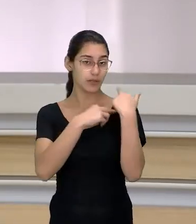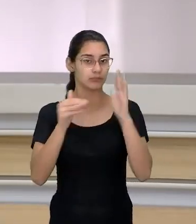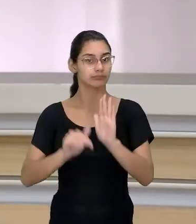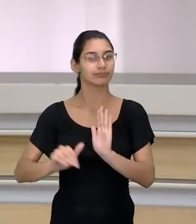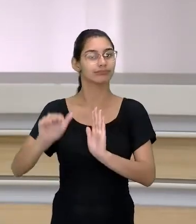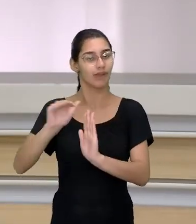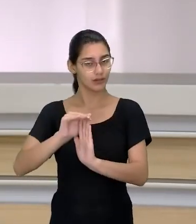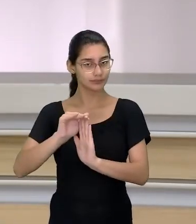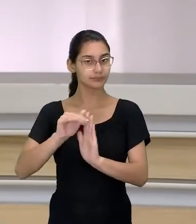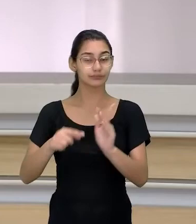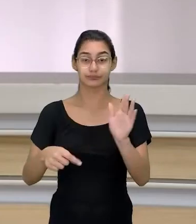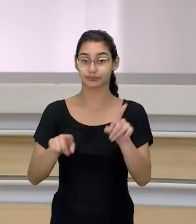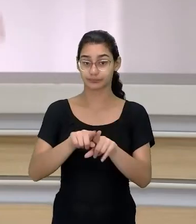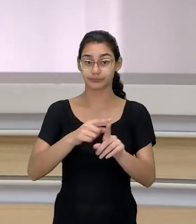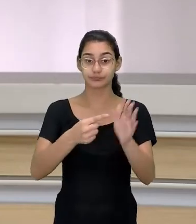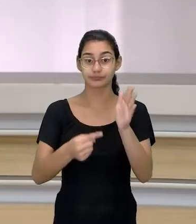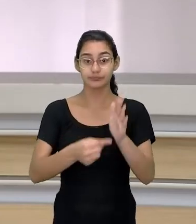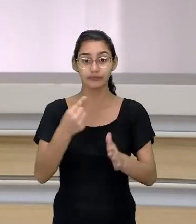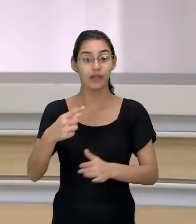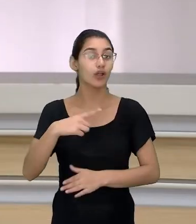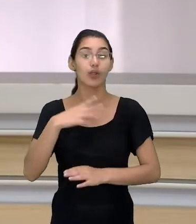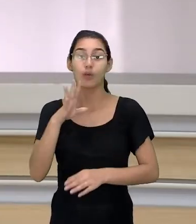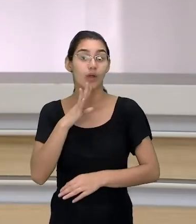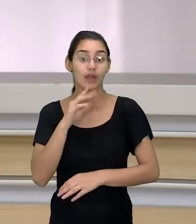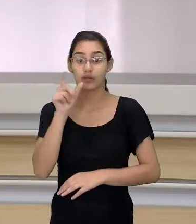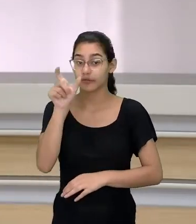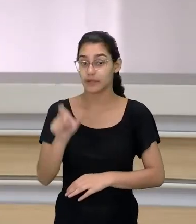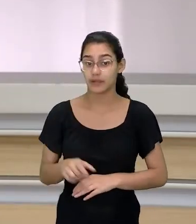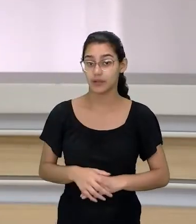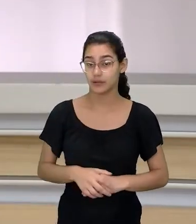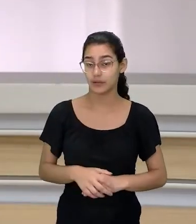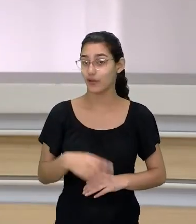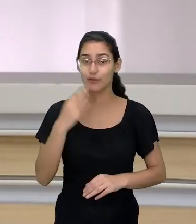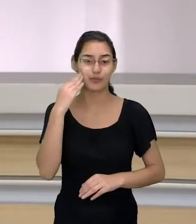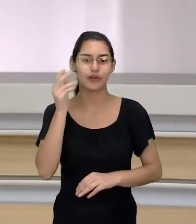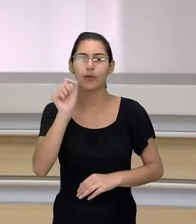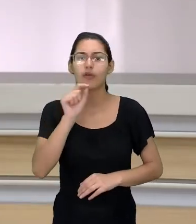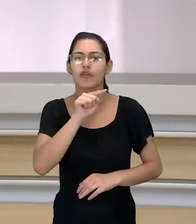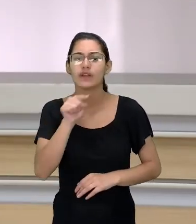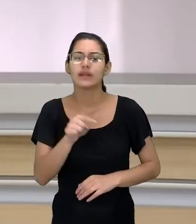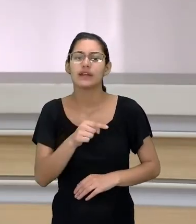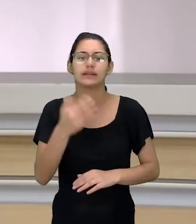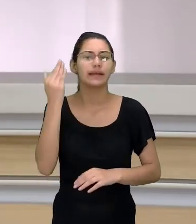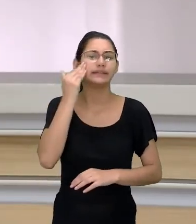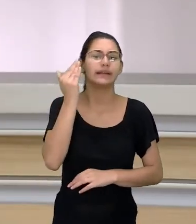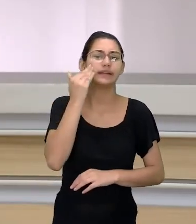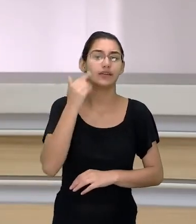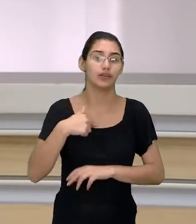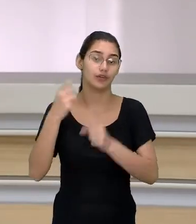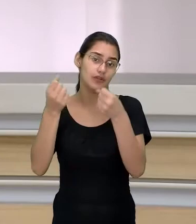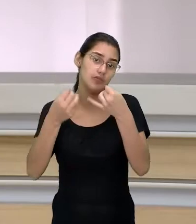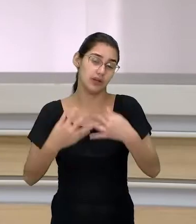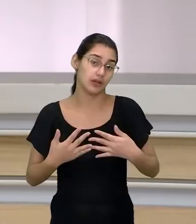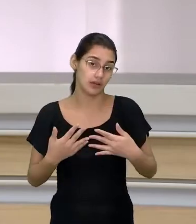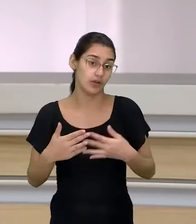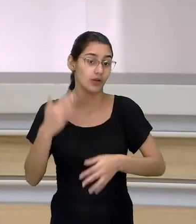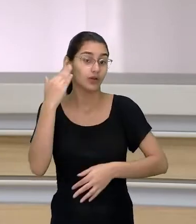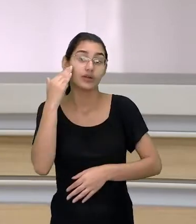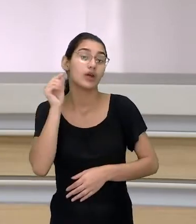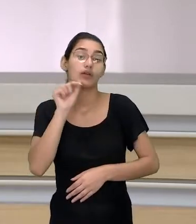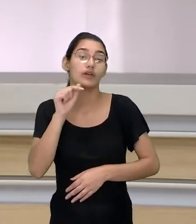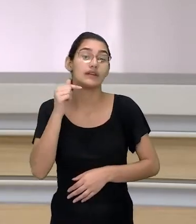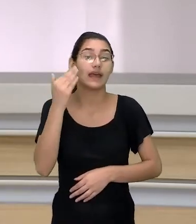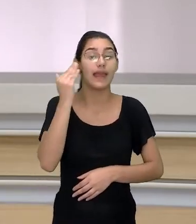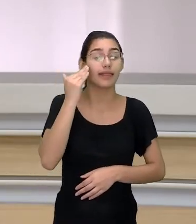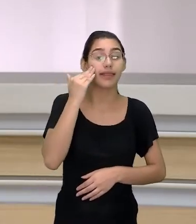é maior. E principalmente, eu não conheço você. Eu não sei o que você está interpretando do que eu estou falando. eu não sei o que